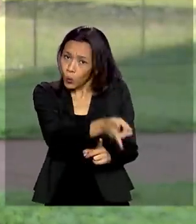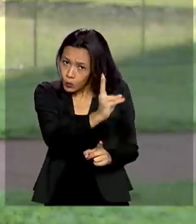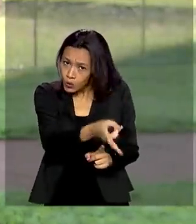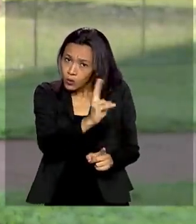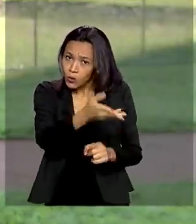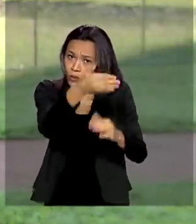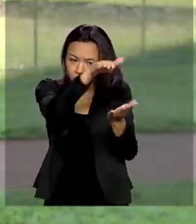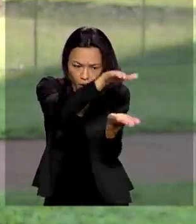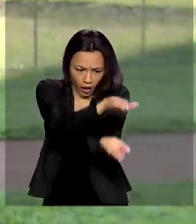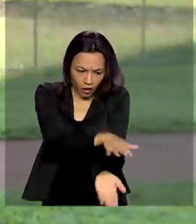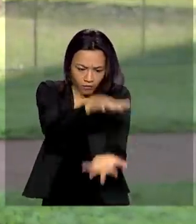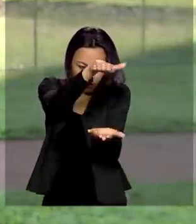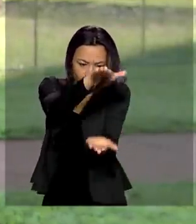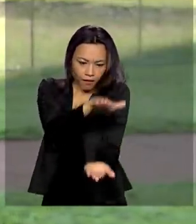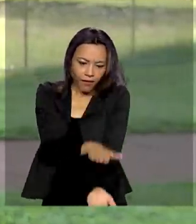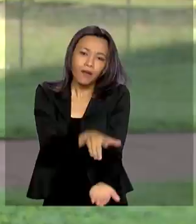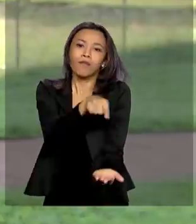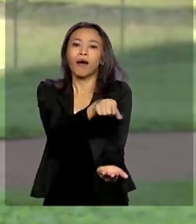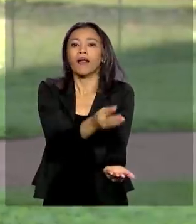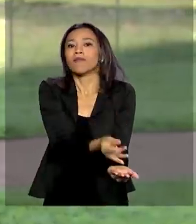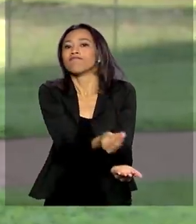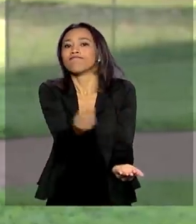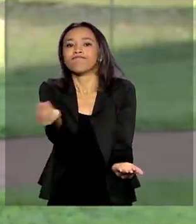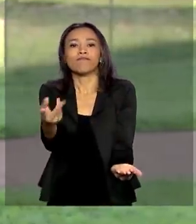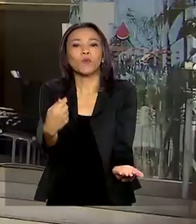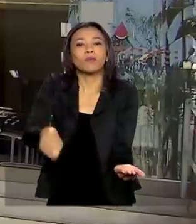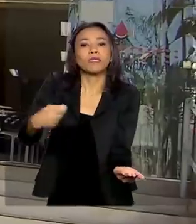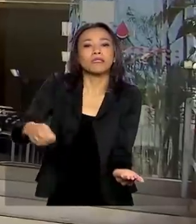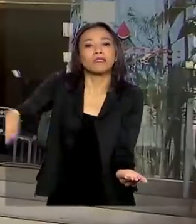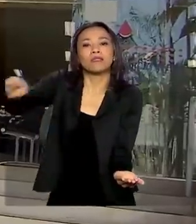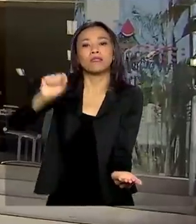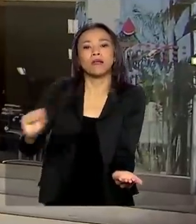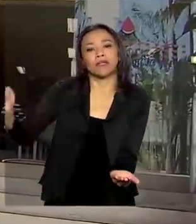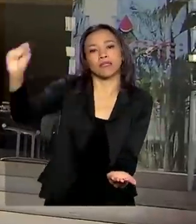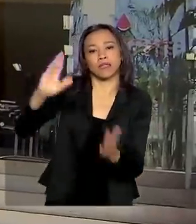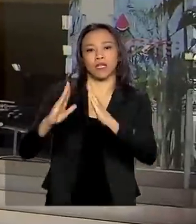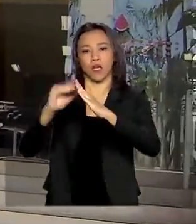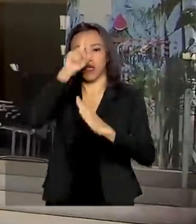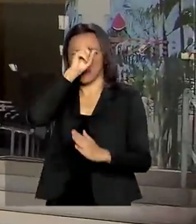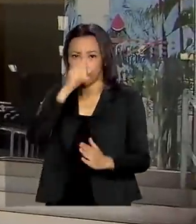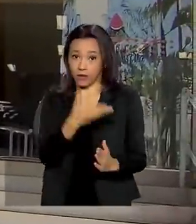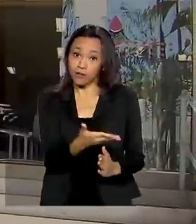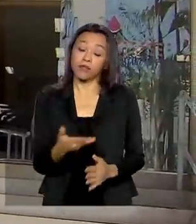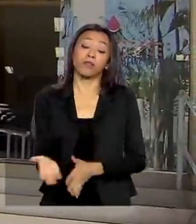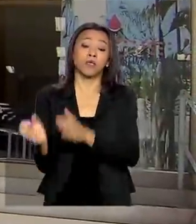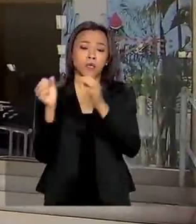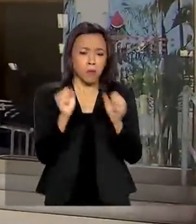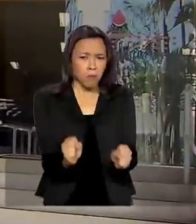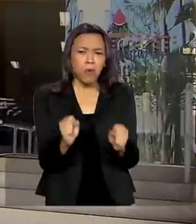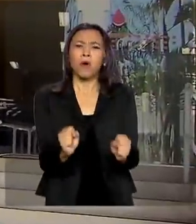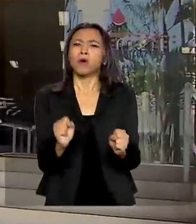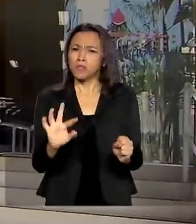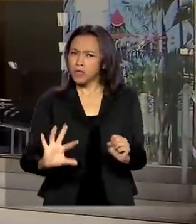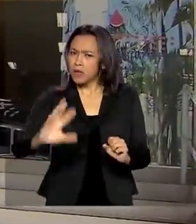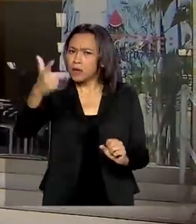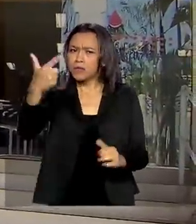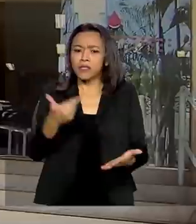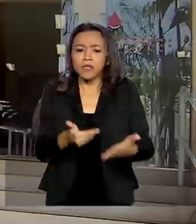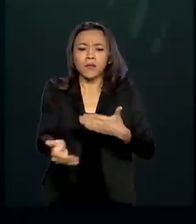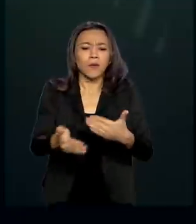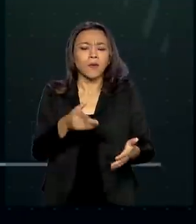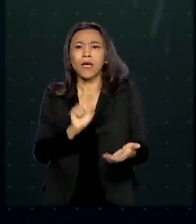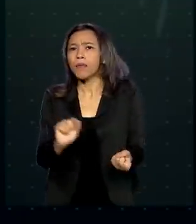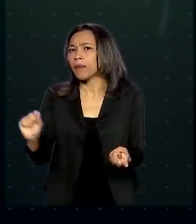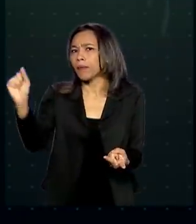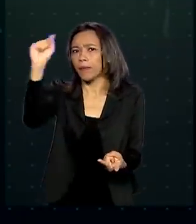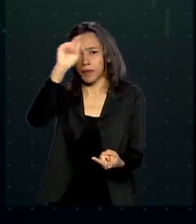em condições de atender as suas necessidades e as suas demandas. A doação de sangue pode ocorrer em qualquer hemocentro do país.